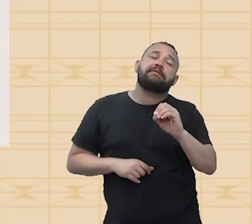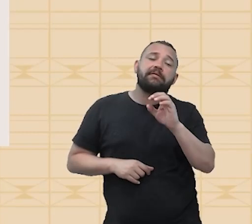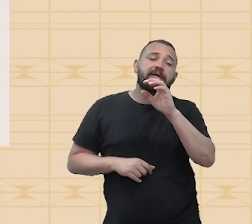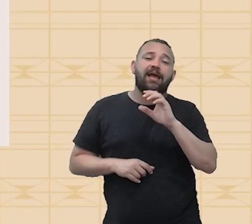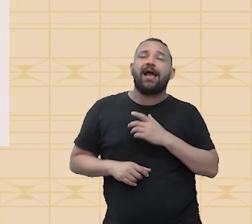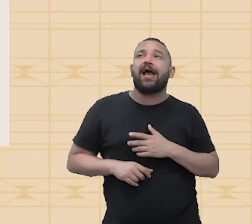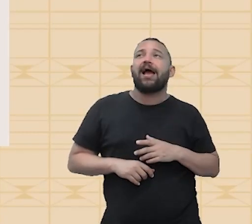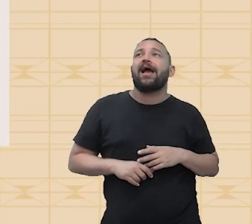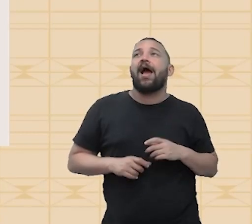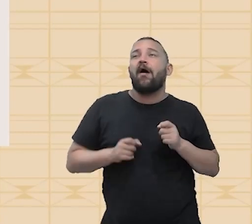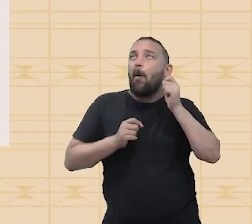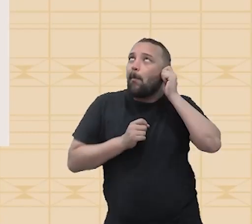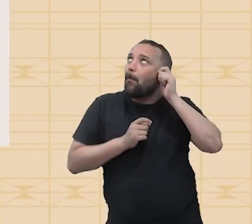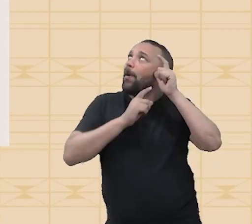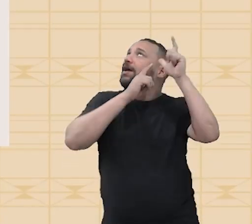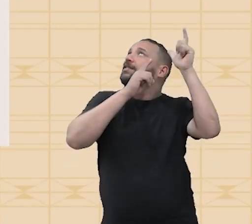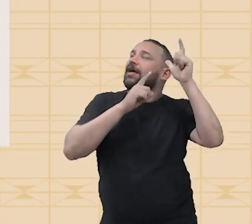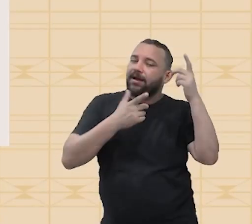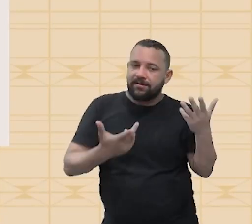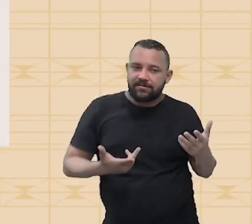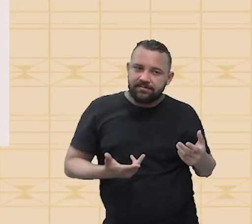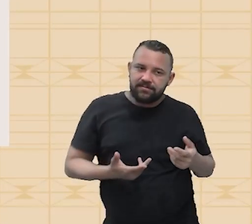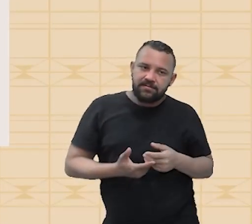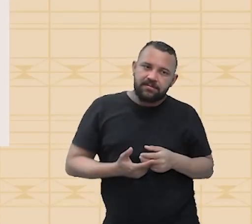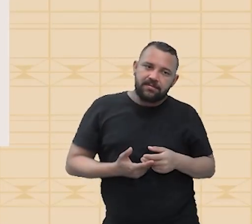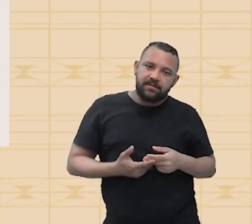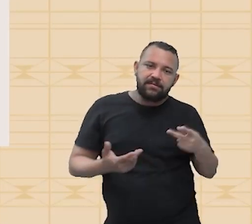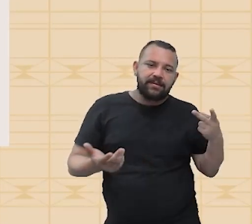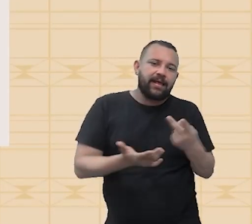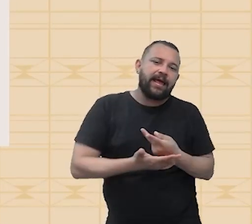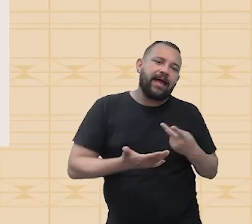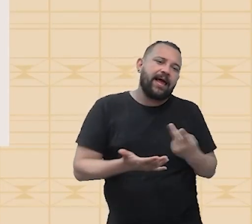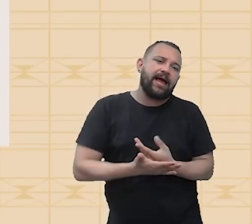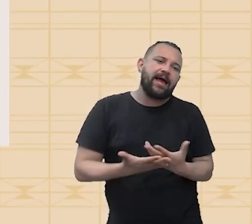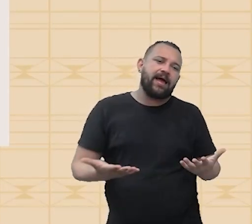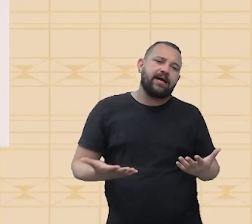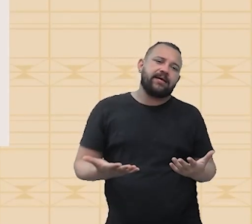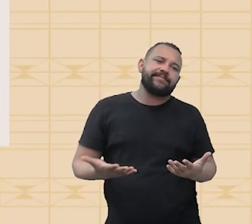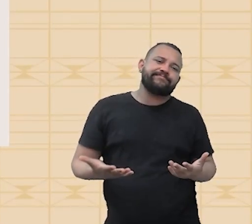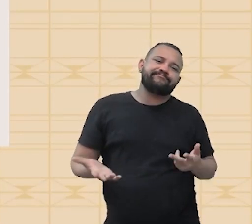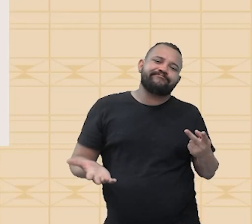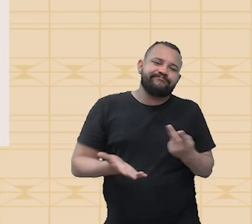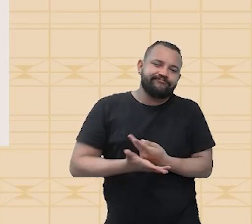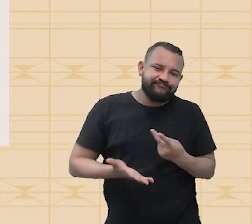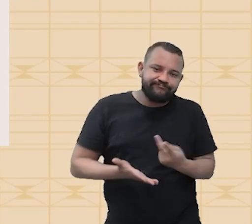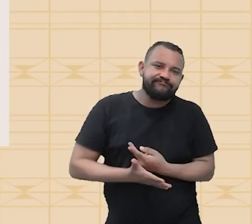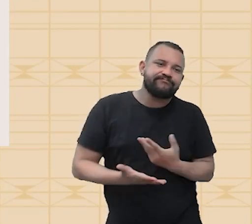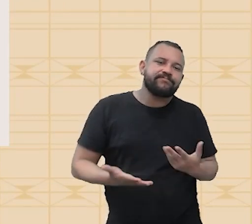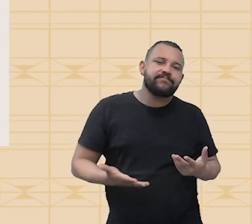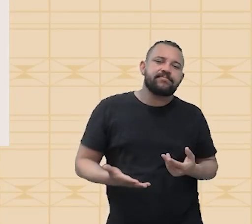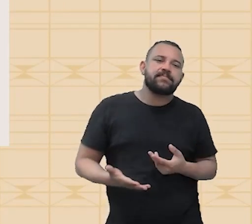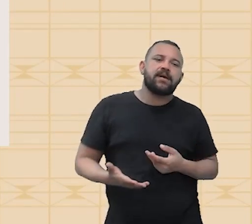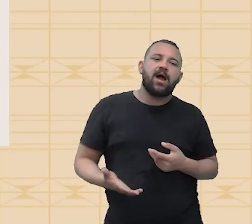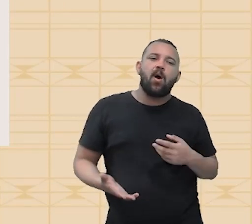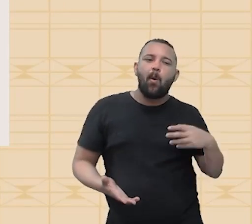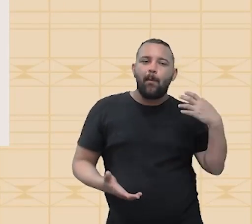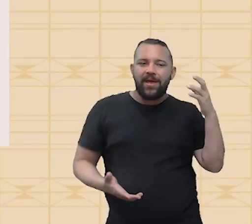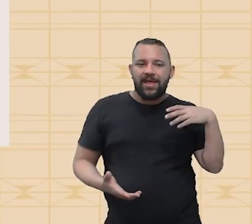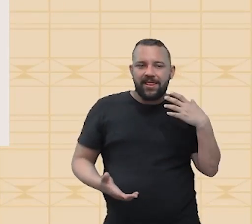ah, eu vou aumentar o som. Olha aí, Mequetrefe, já está errado. Já errou, Mequetrefe. Porque quando você fala